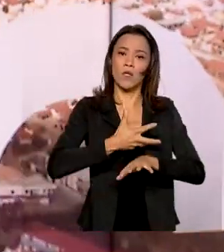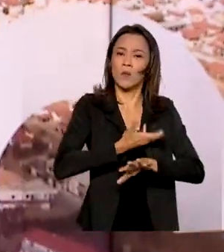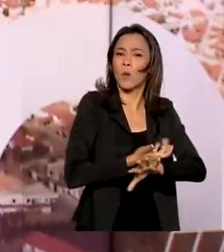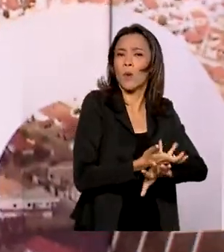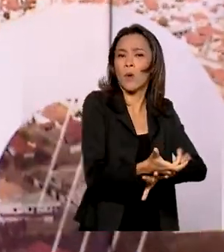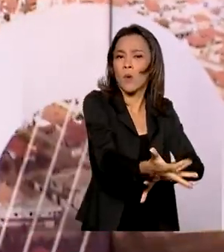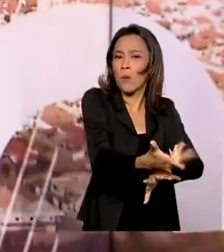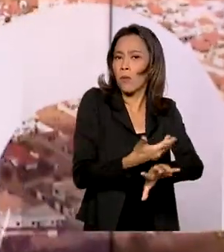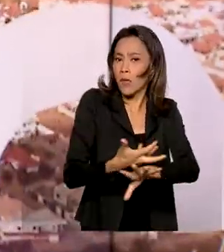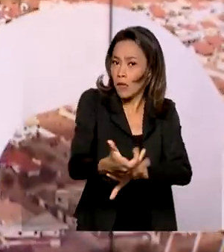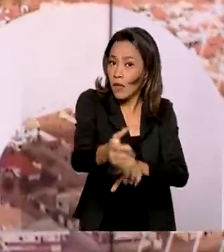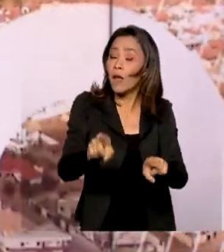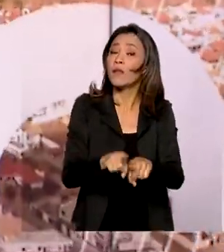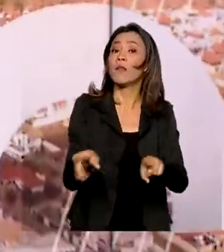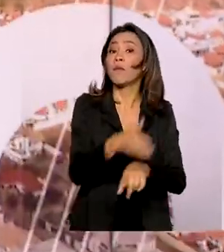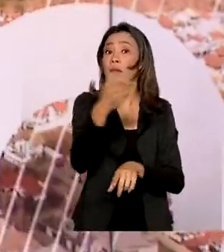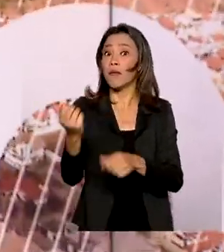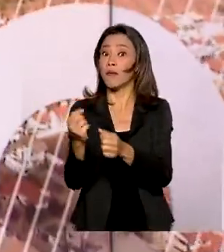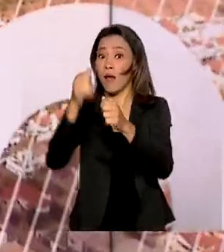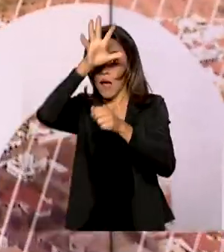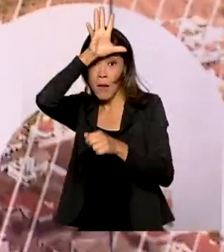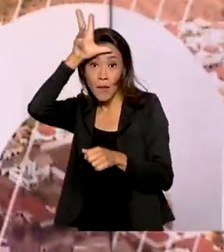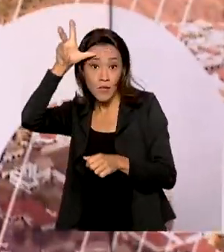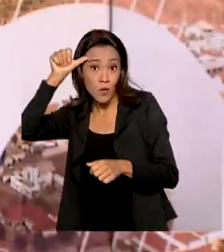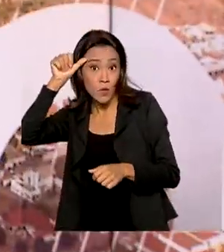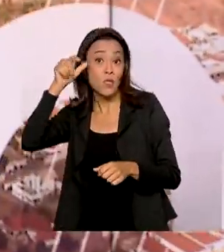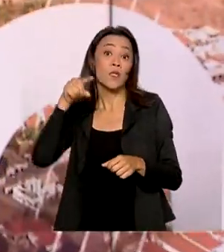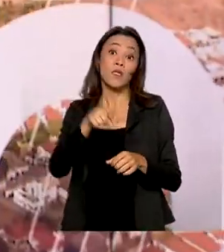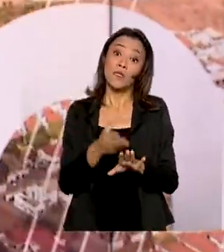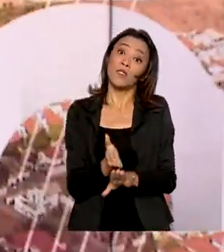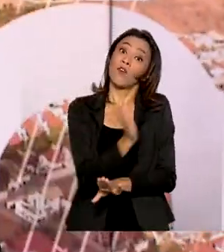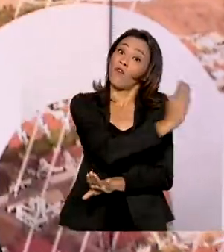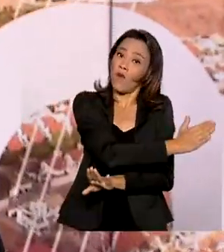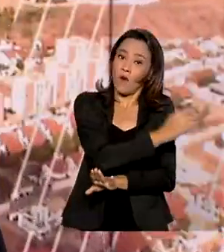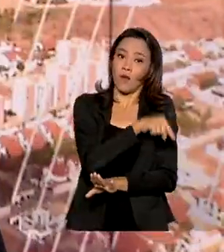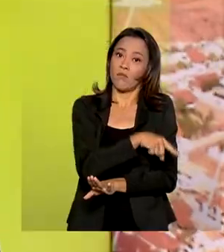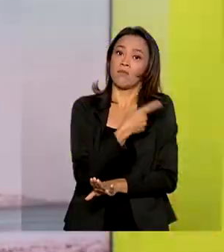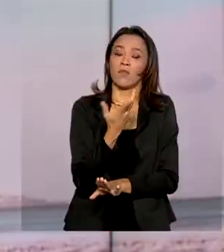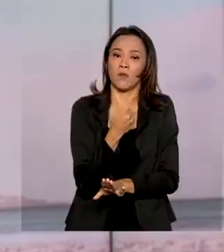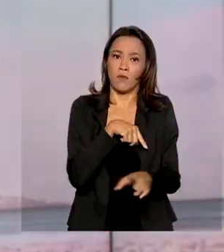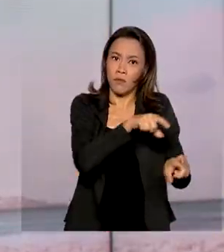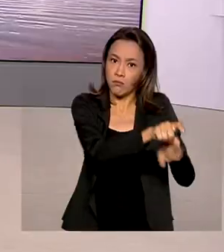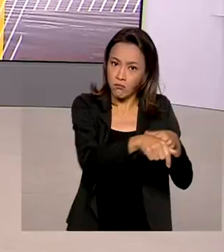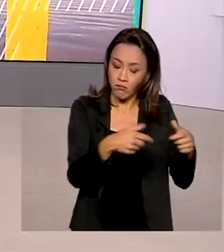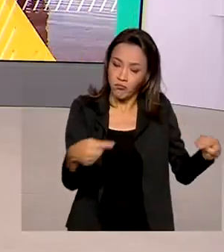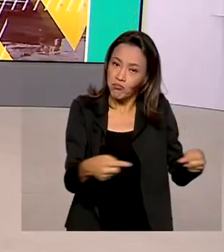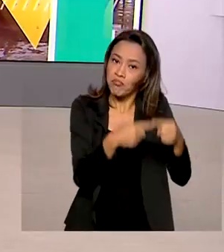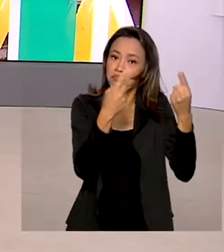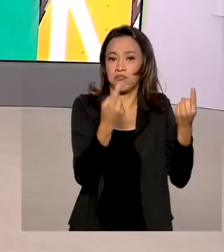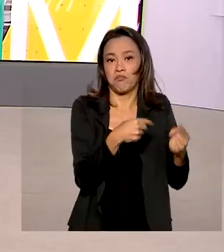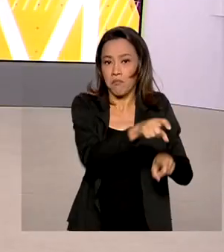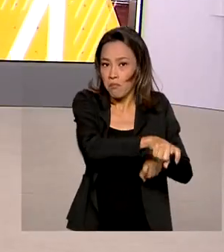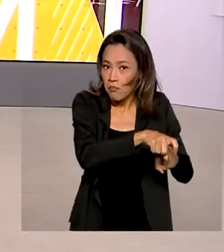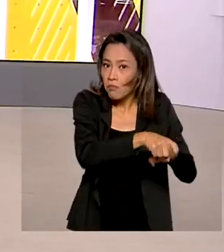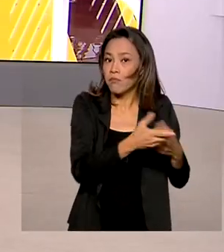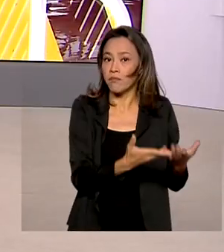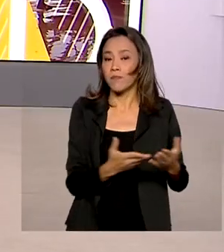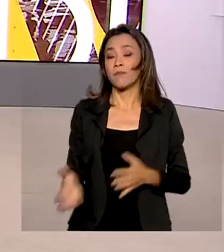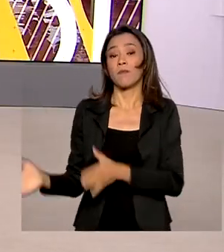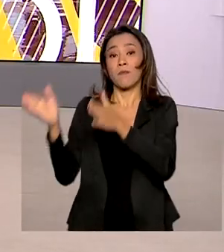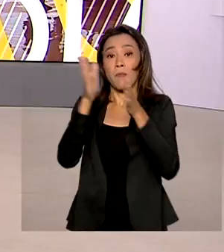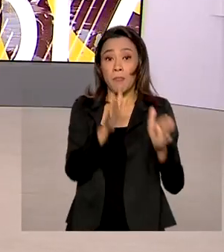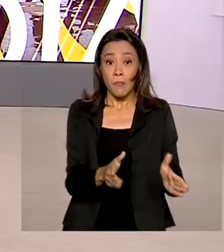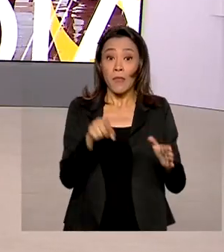desde que sejam imprescindíveis para práticas agrícolas e autorizadas pelo órgão ambiental. E as Forças Armadas vão